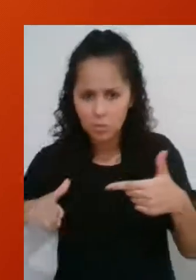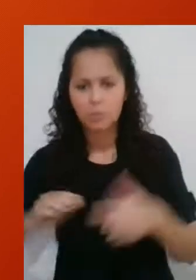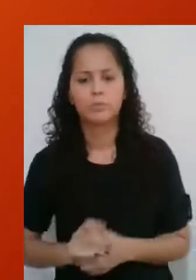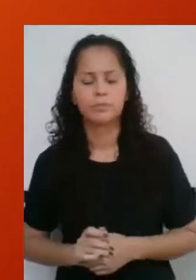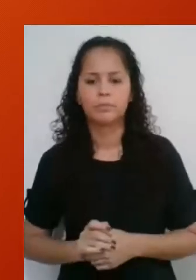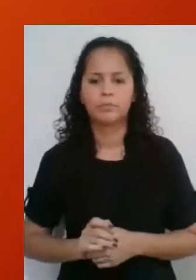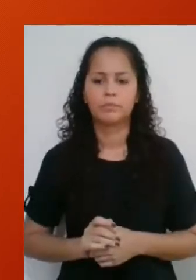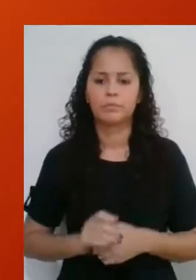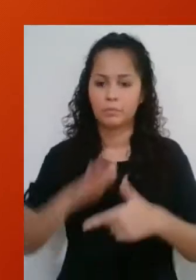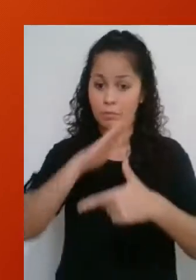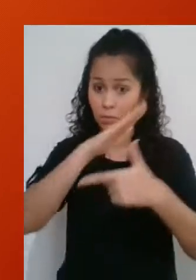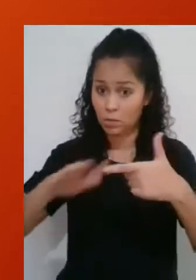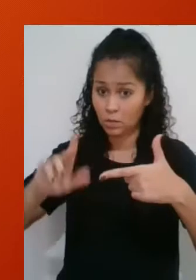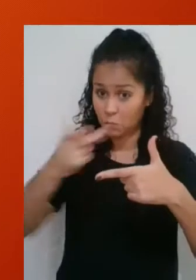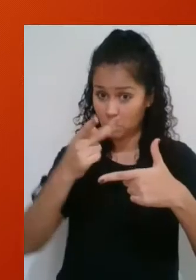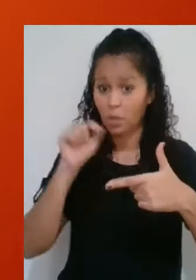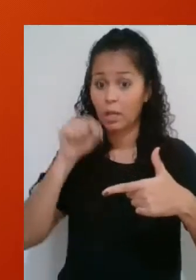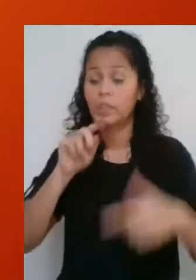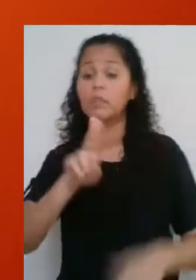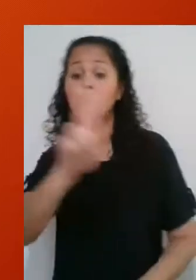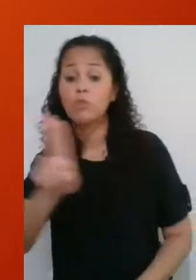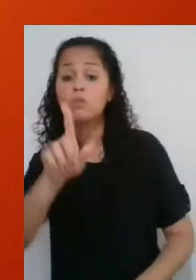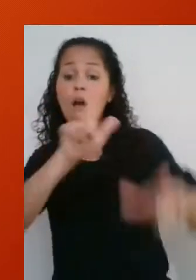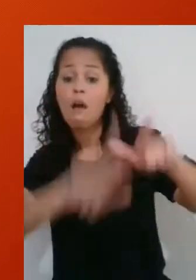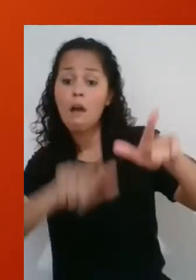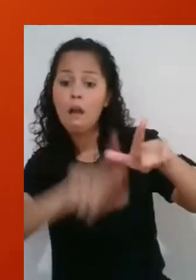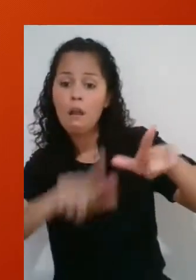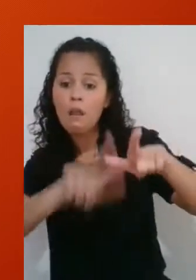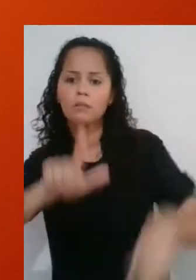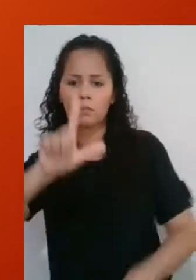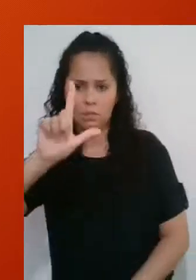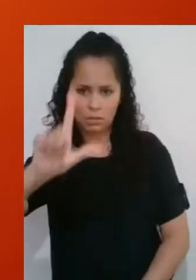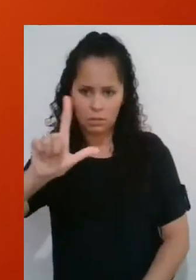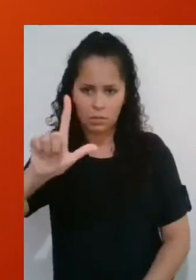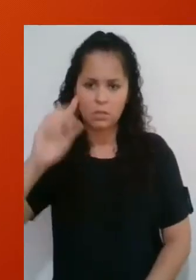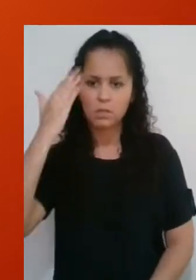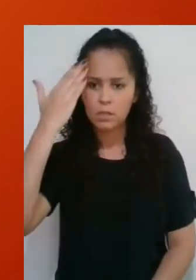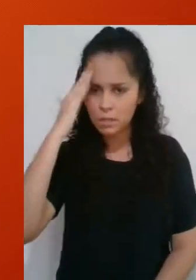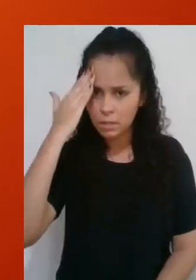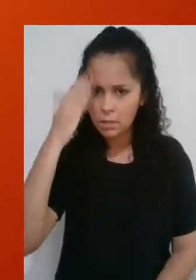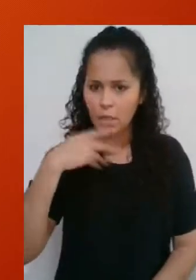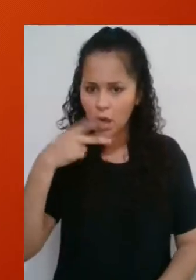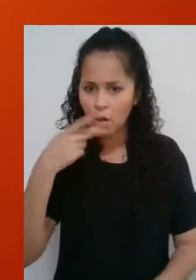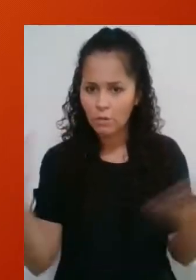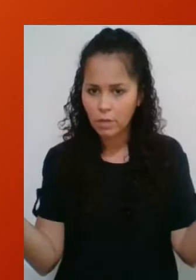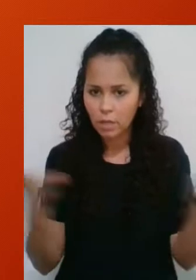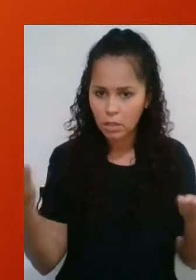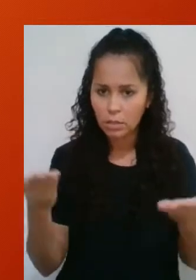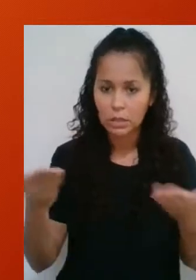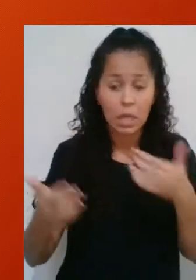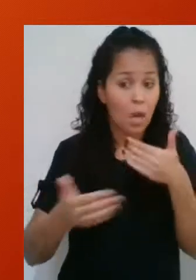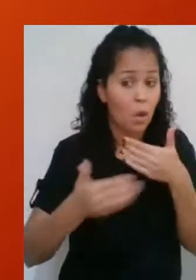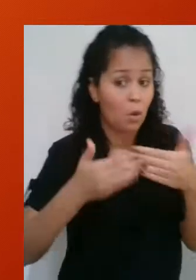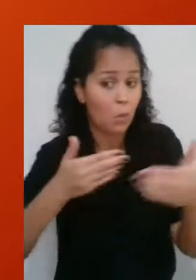retângulo de hipotenusa hipotética L, eu estou usando uma letra aqui para que você entenda que o que eu vou dizer a